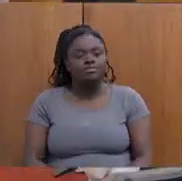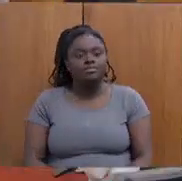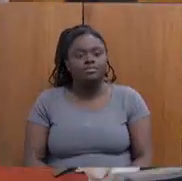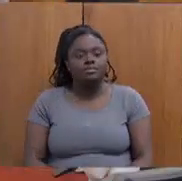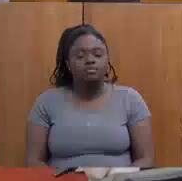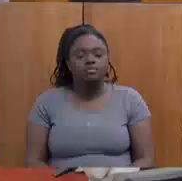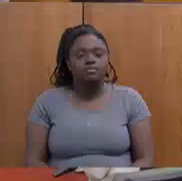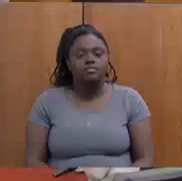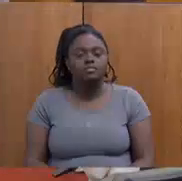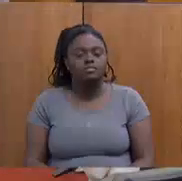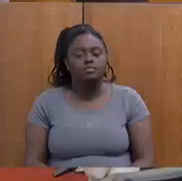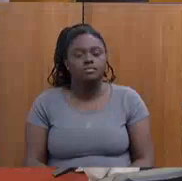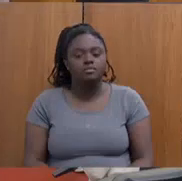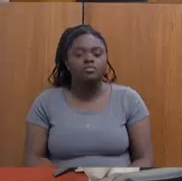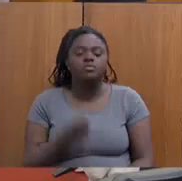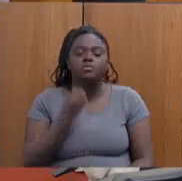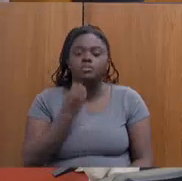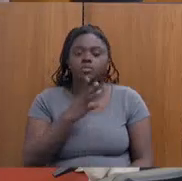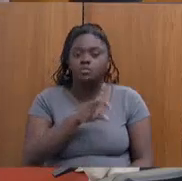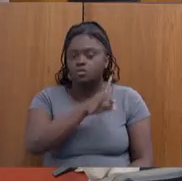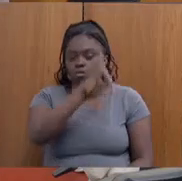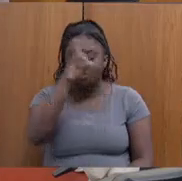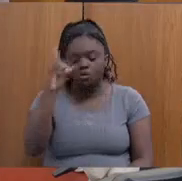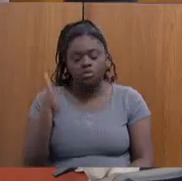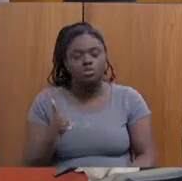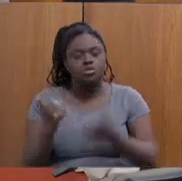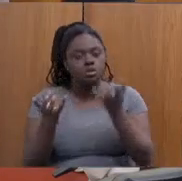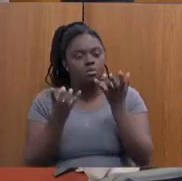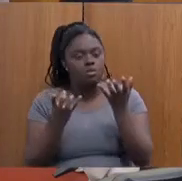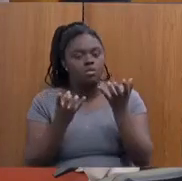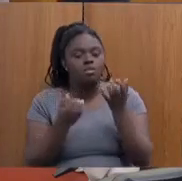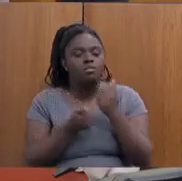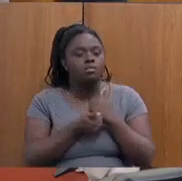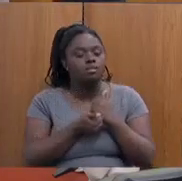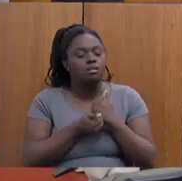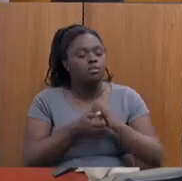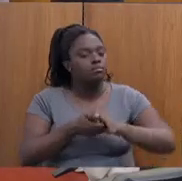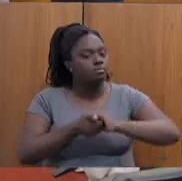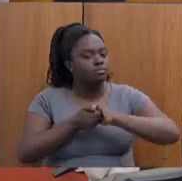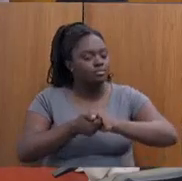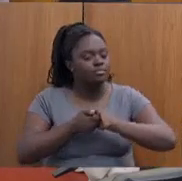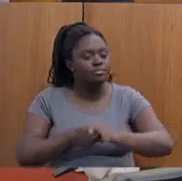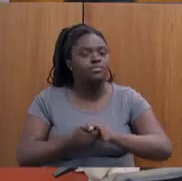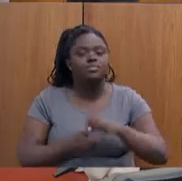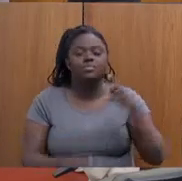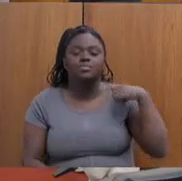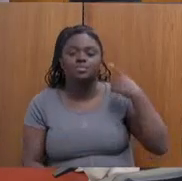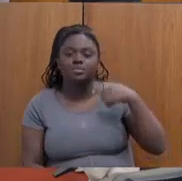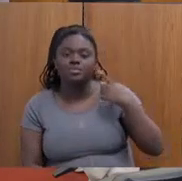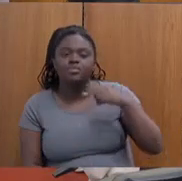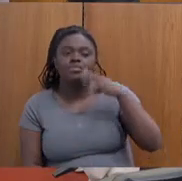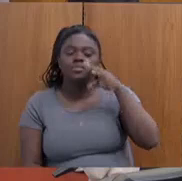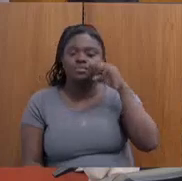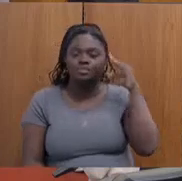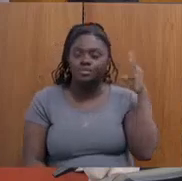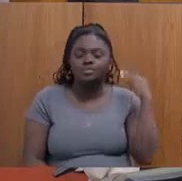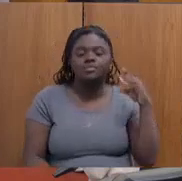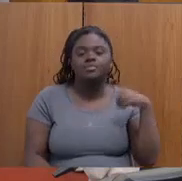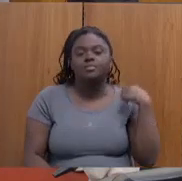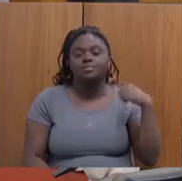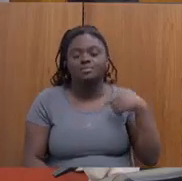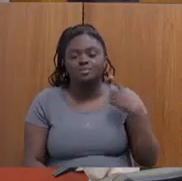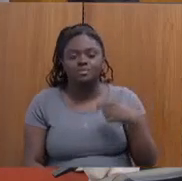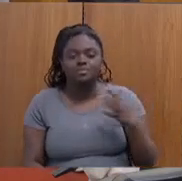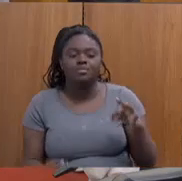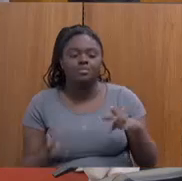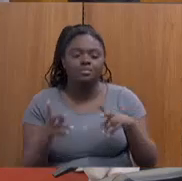Bom dia. Bom dia. Queria cumprimentar os deputados, a secretária Elisabeth Jucar, os servidores também aqui